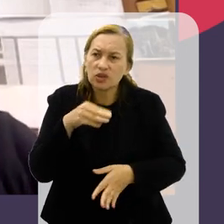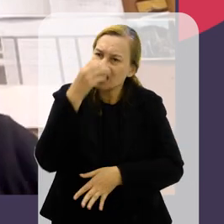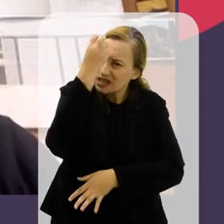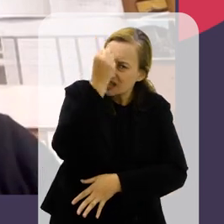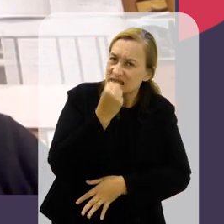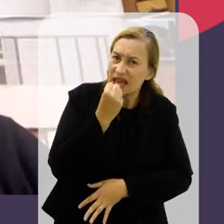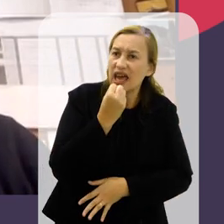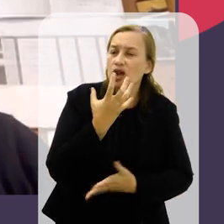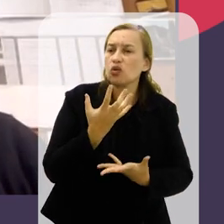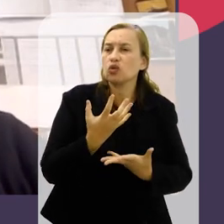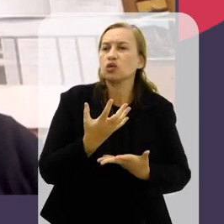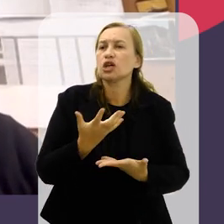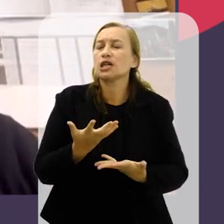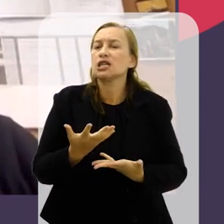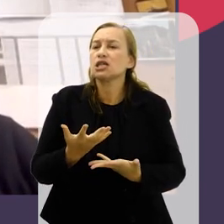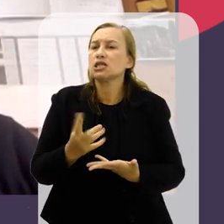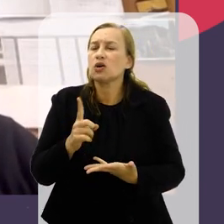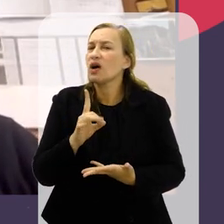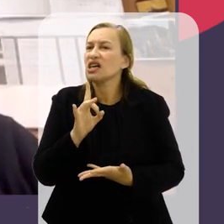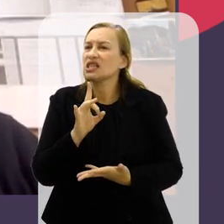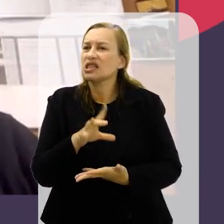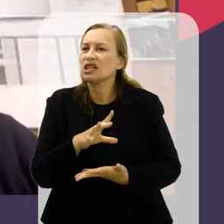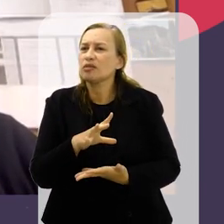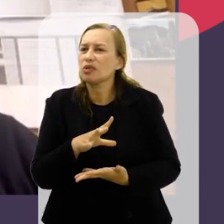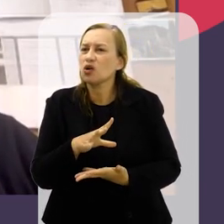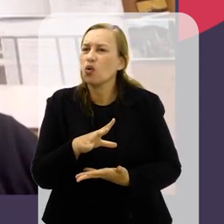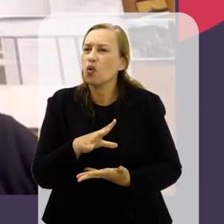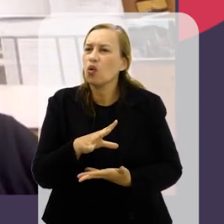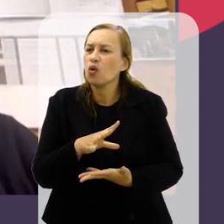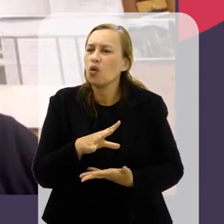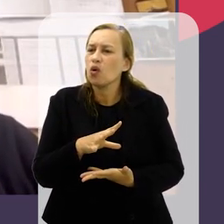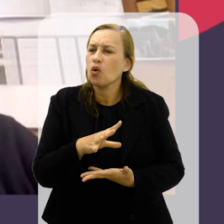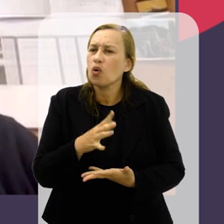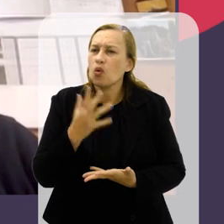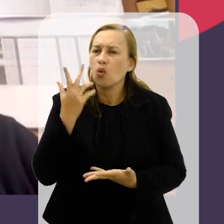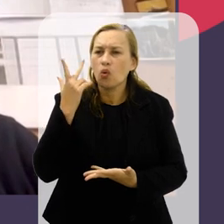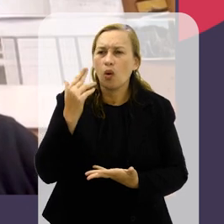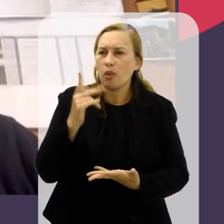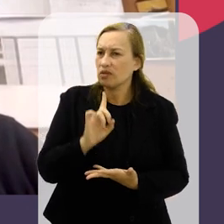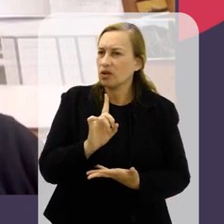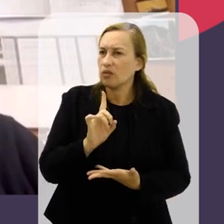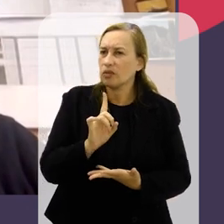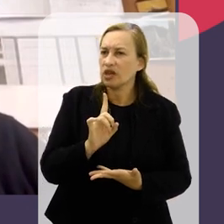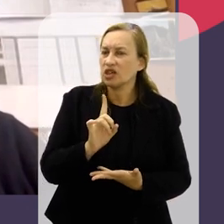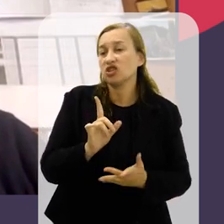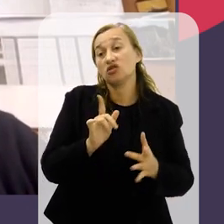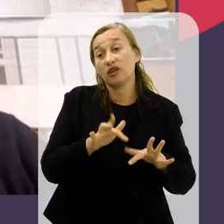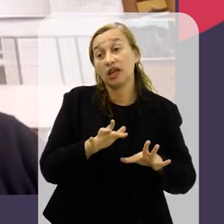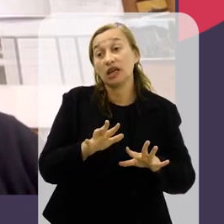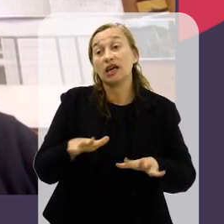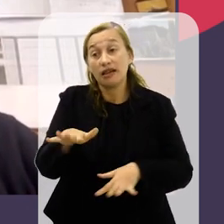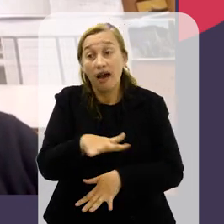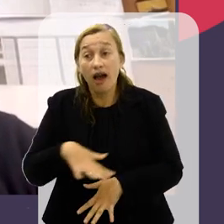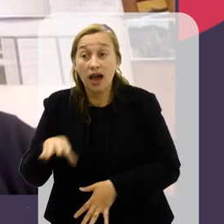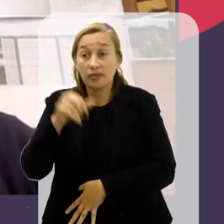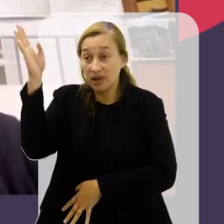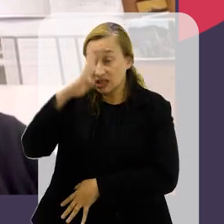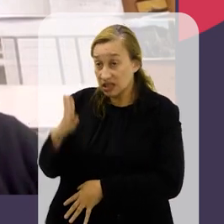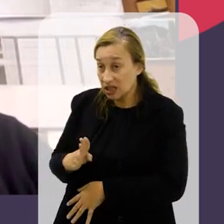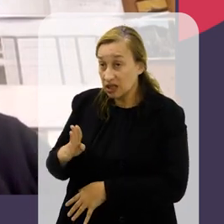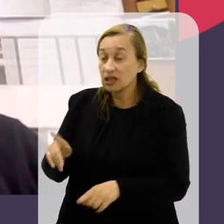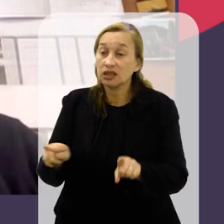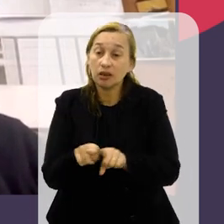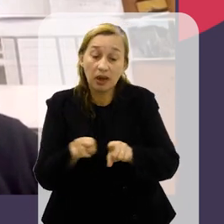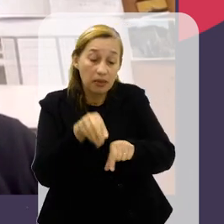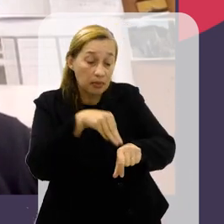usando métodos rigorosos, então realmente não é exatamente comum no